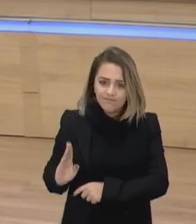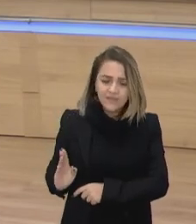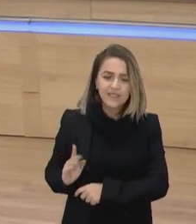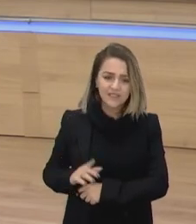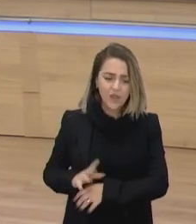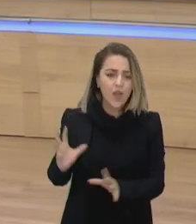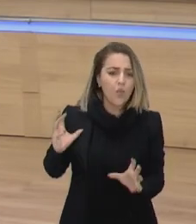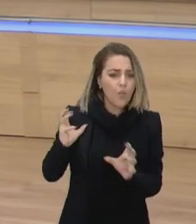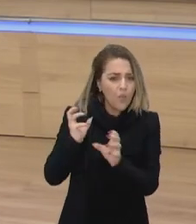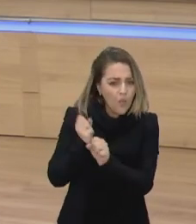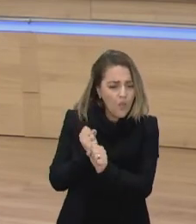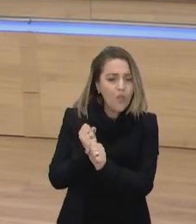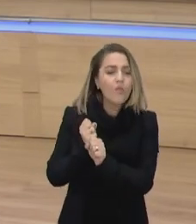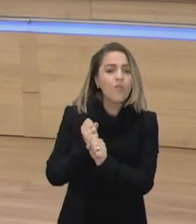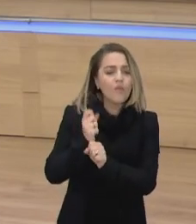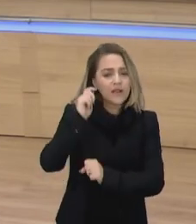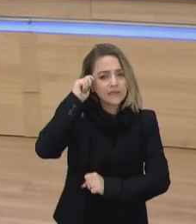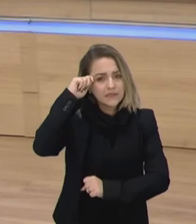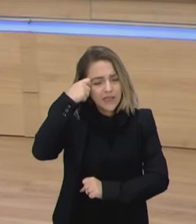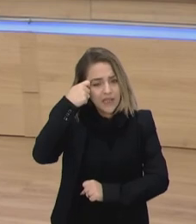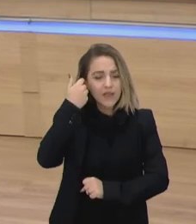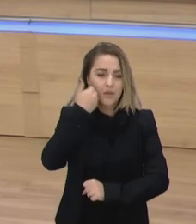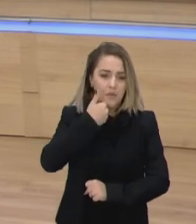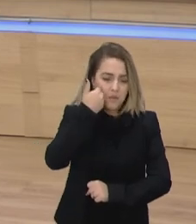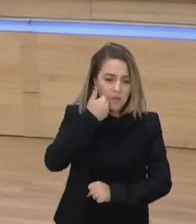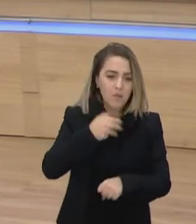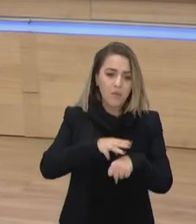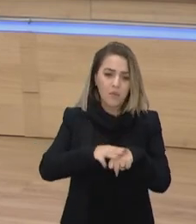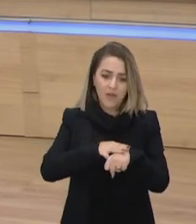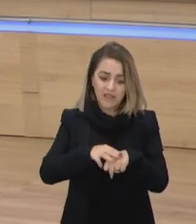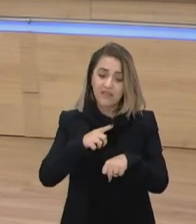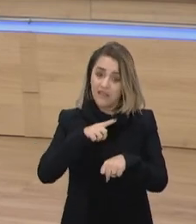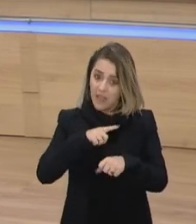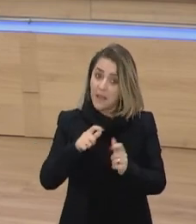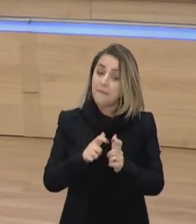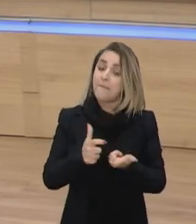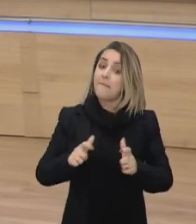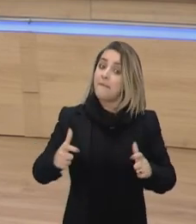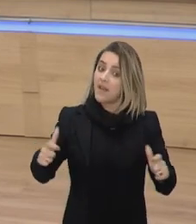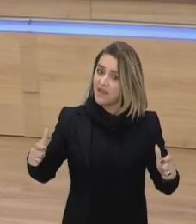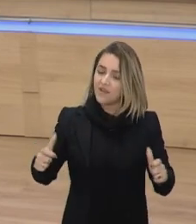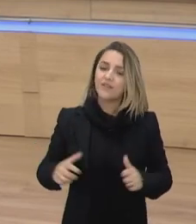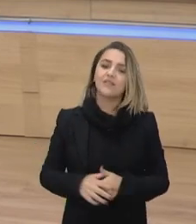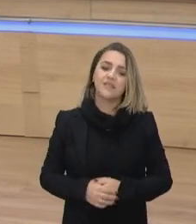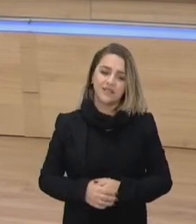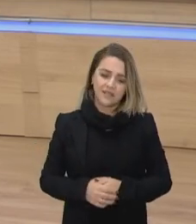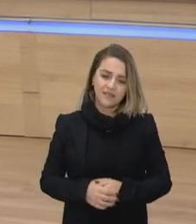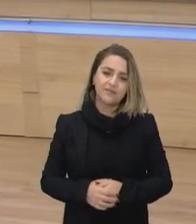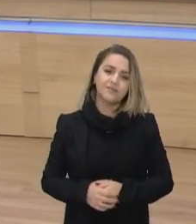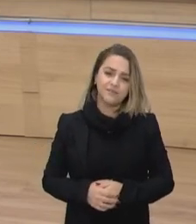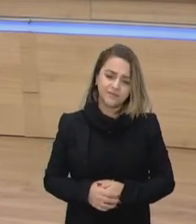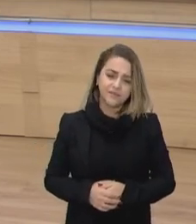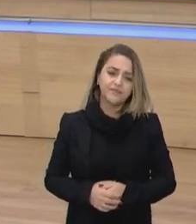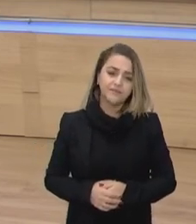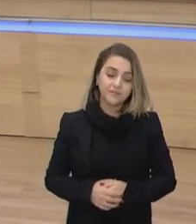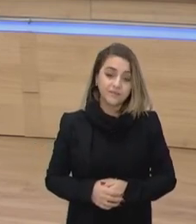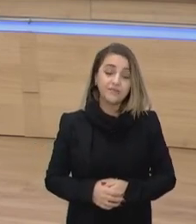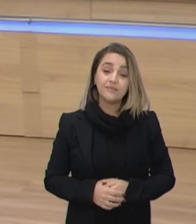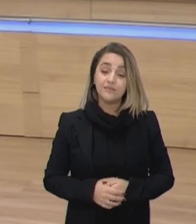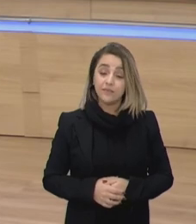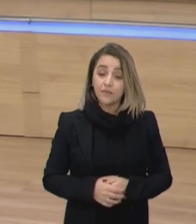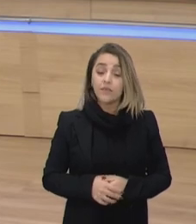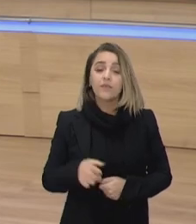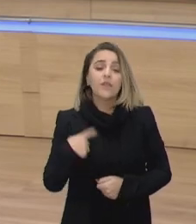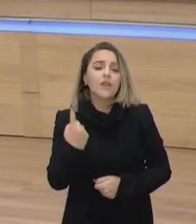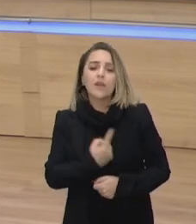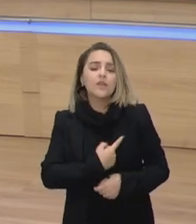contabilizando as pessoas pretas e pardas tem uma maioria de pessoas pretas e pardas pelo menos isso porque a gente está